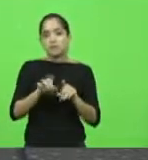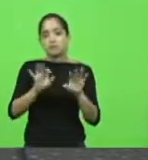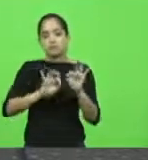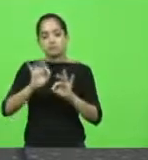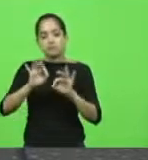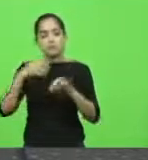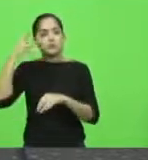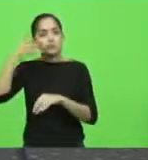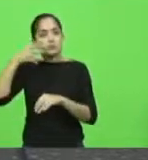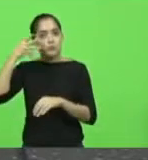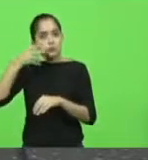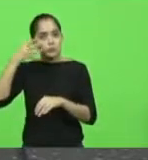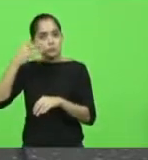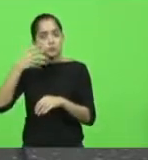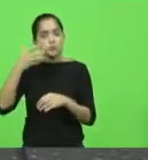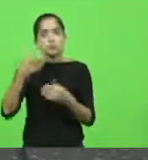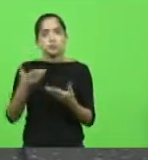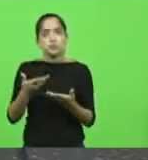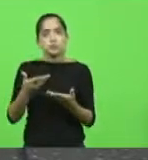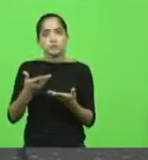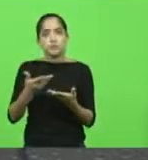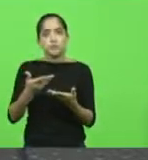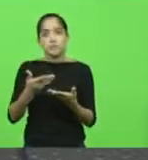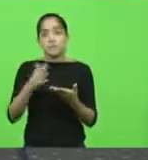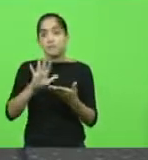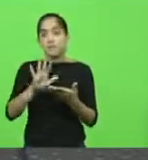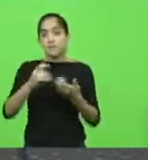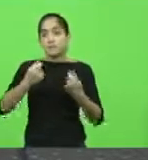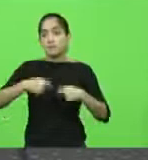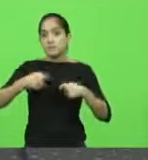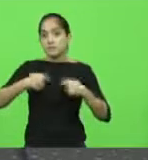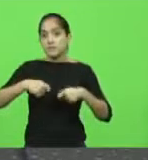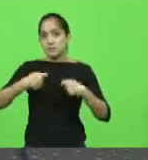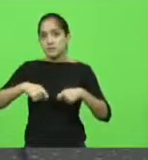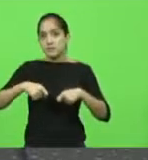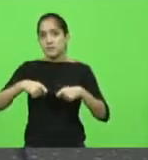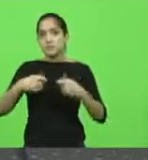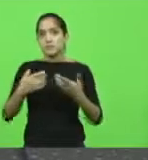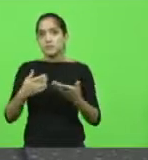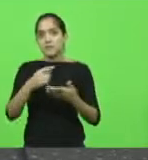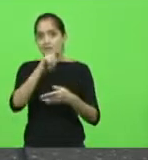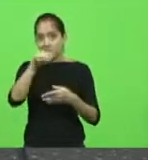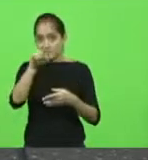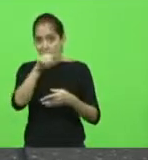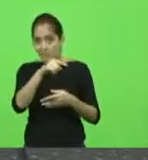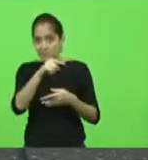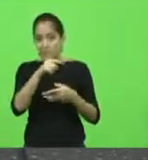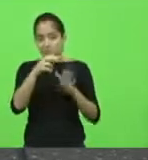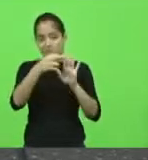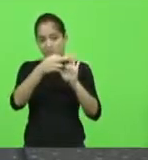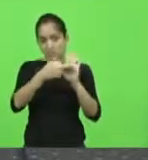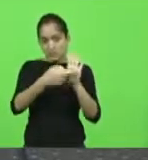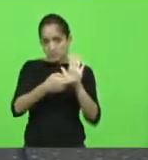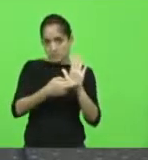Marcos Vieira, e a necessidade da revogação dessas tais medidas,